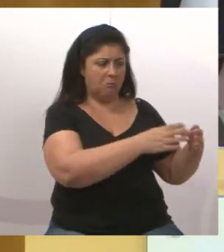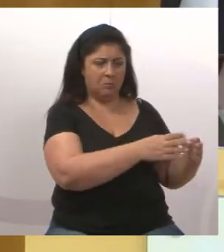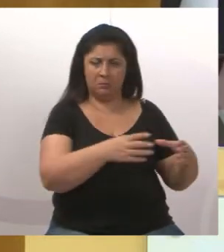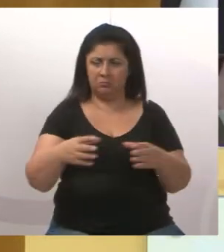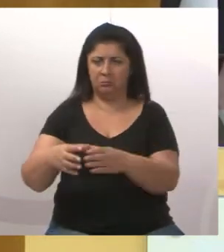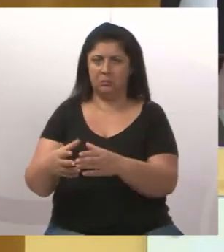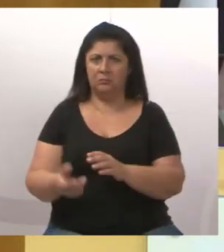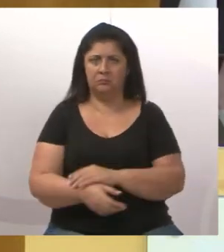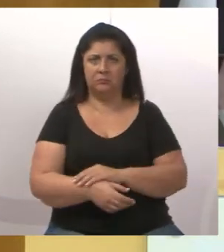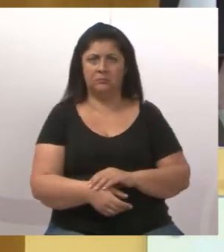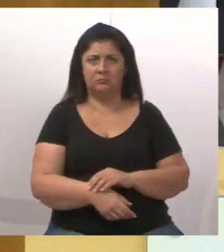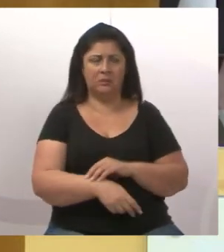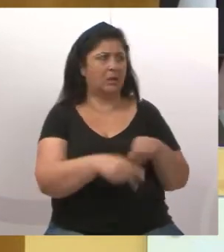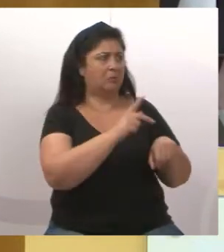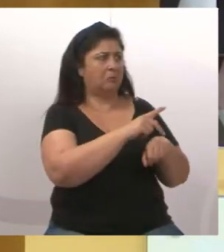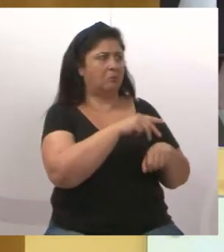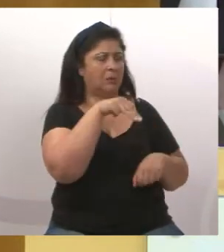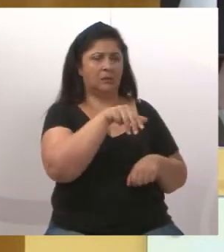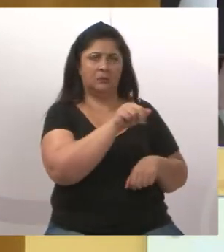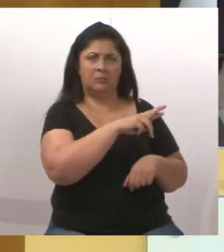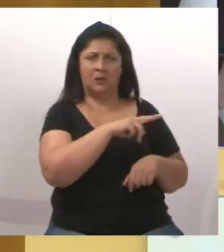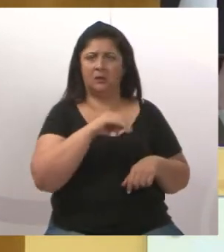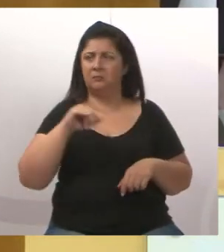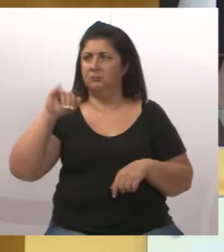No Pedra Mar e no Imperial?